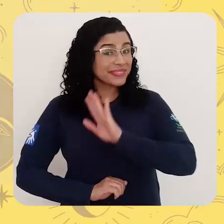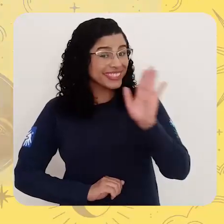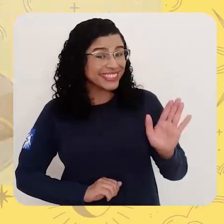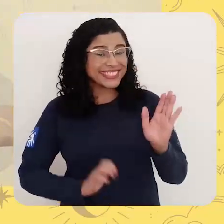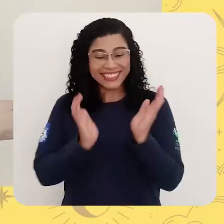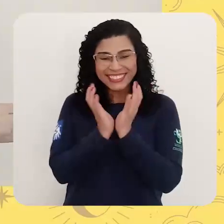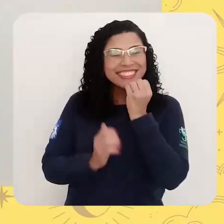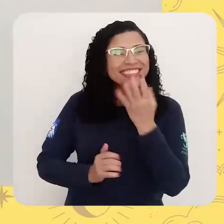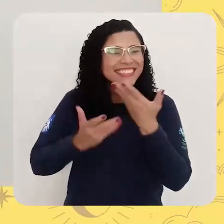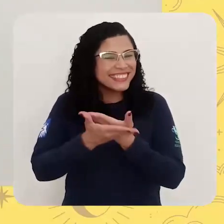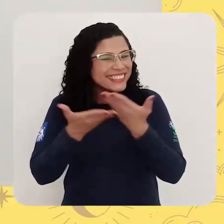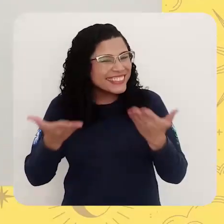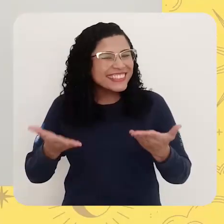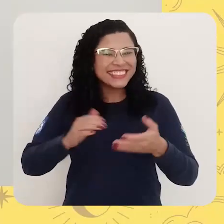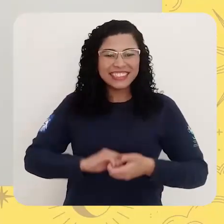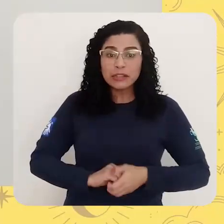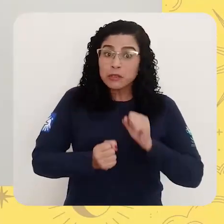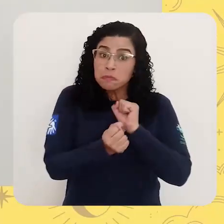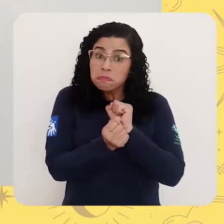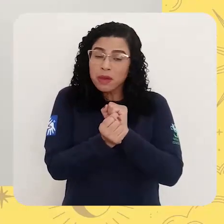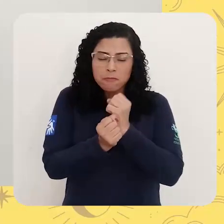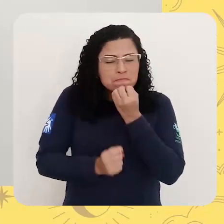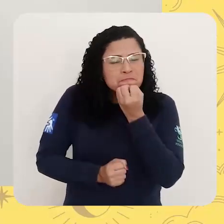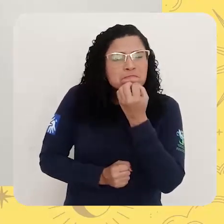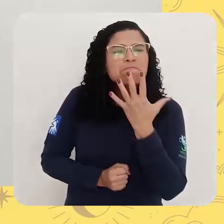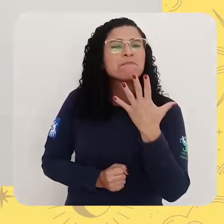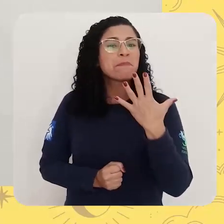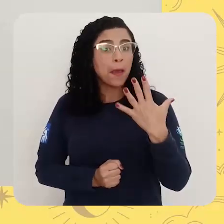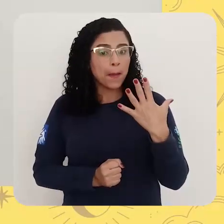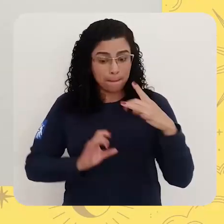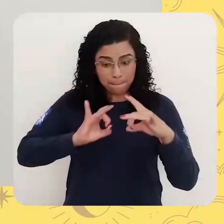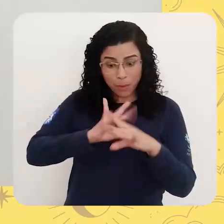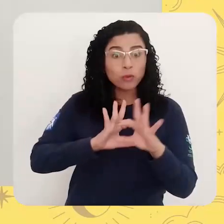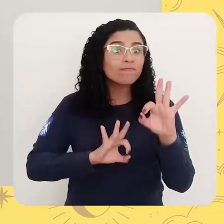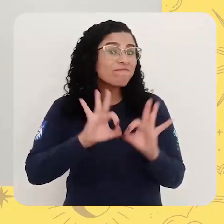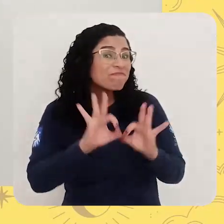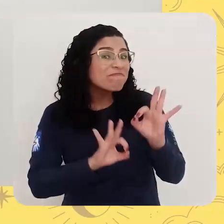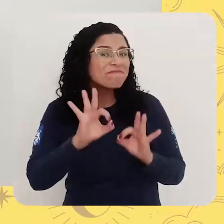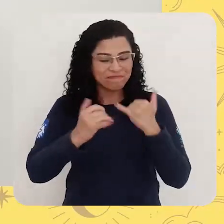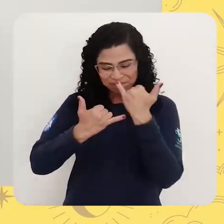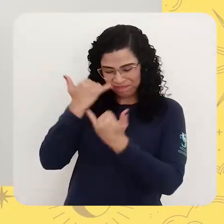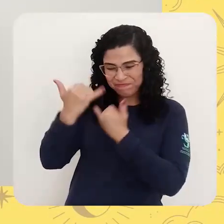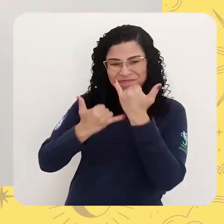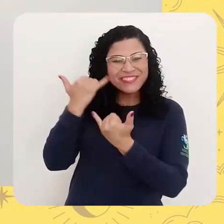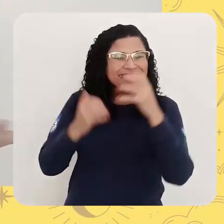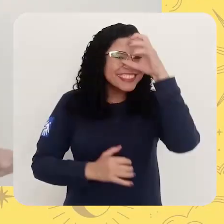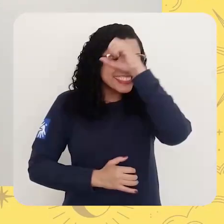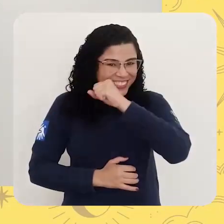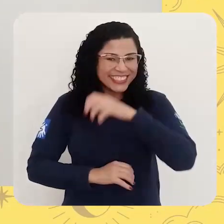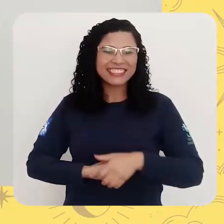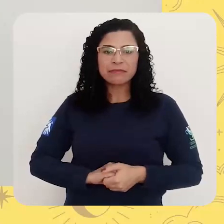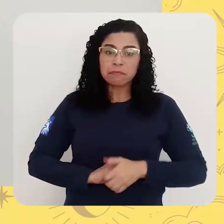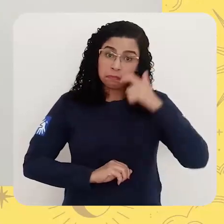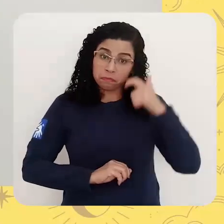Olá pessoal, tudo bem com vocês? Eu espero que estejam muito bem prontas e prontos para a gente brincar